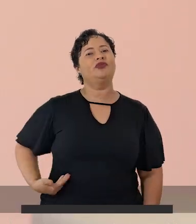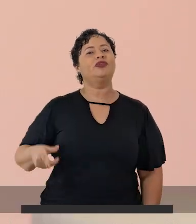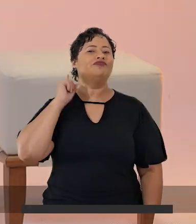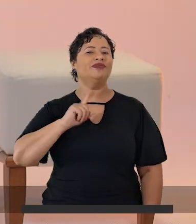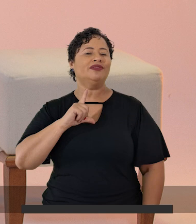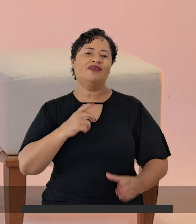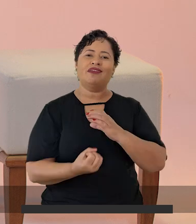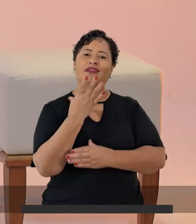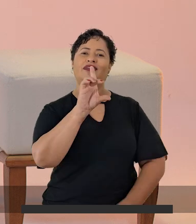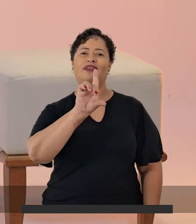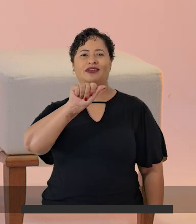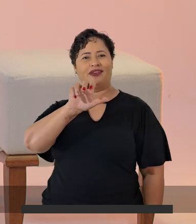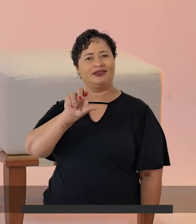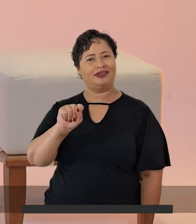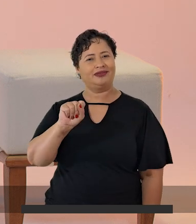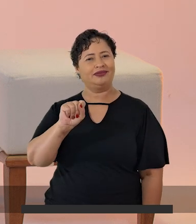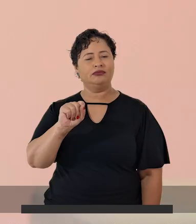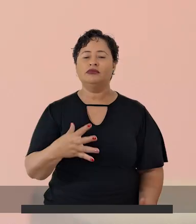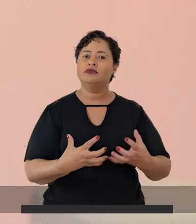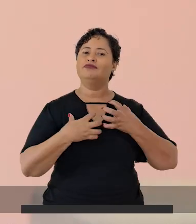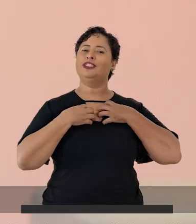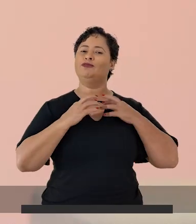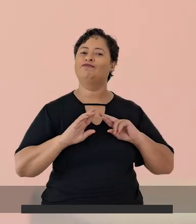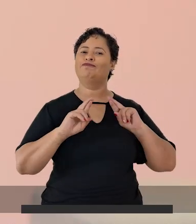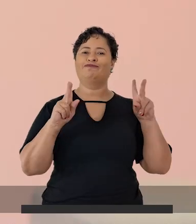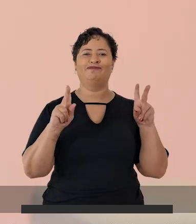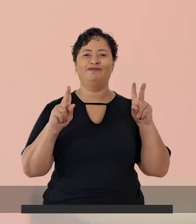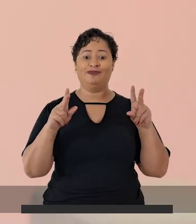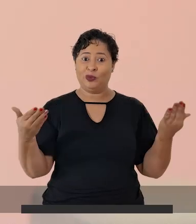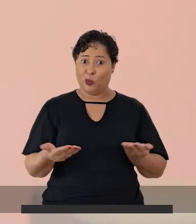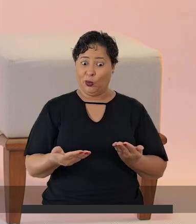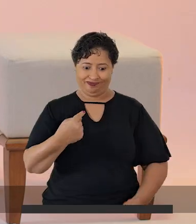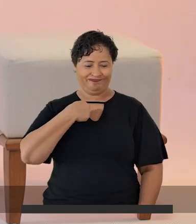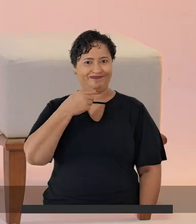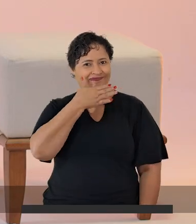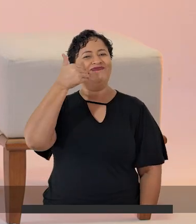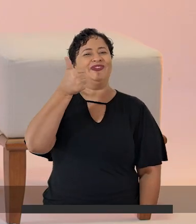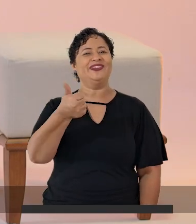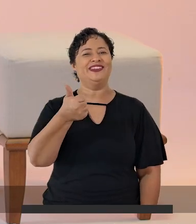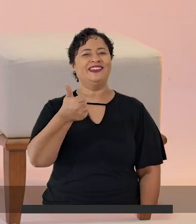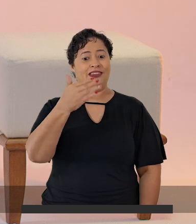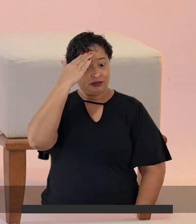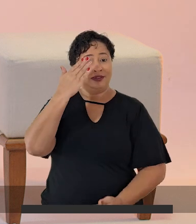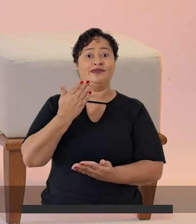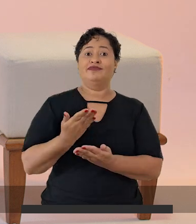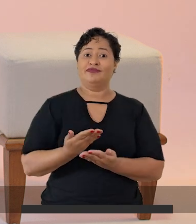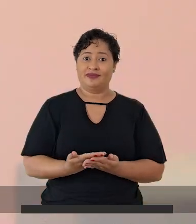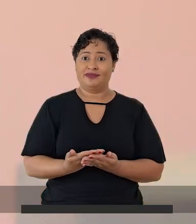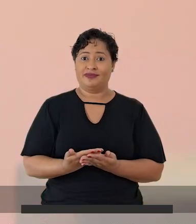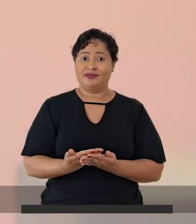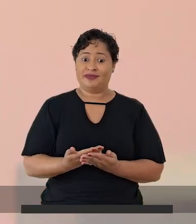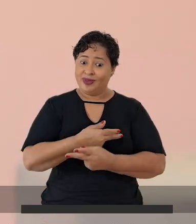setor. Eu me sinto outra pessoa. Hoje o Tiago melhorou muito. Acreditar que as coisas podem